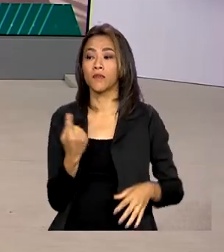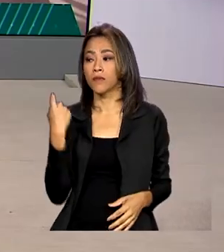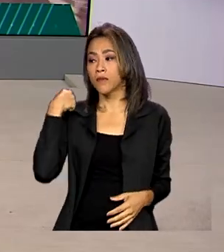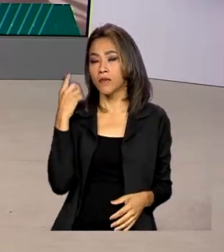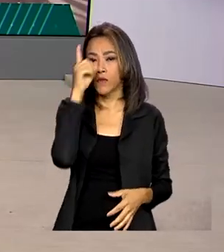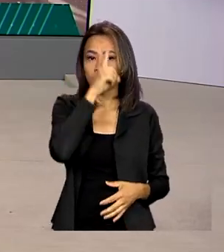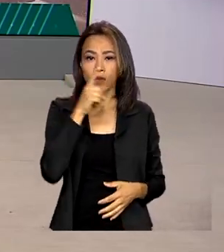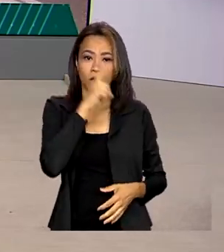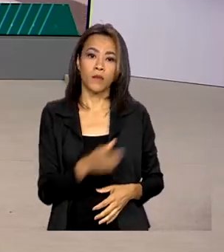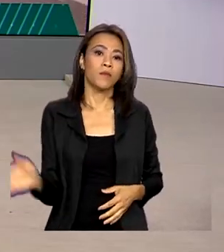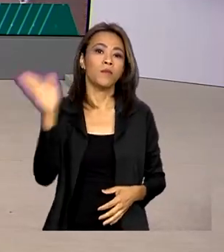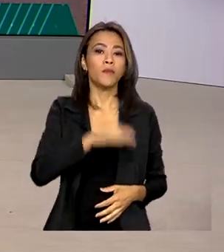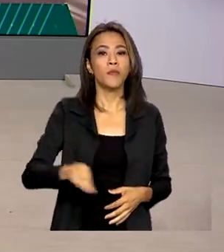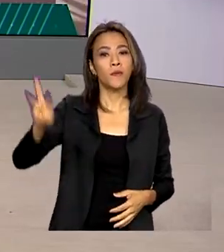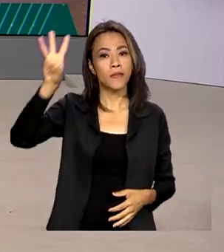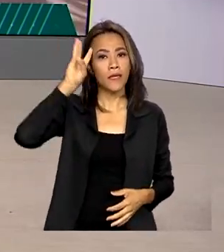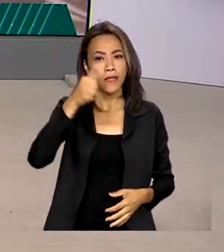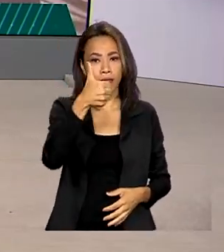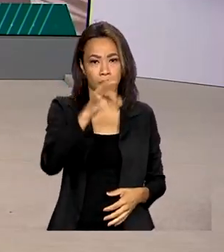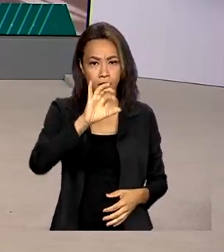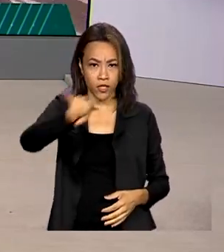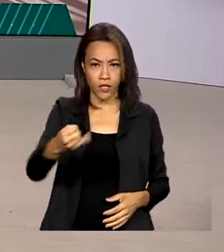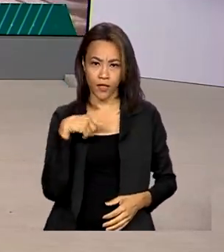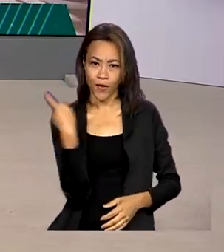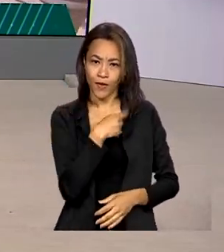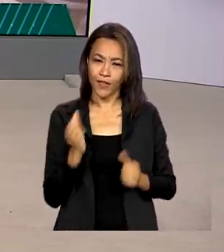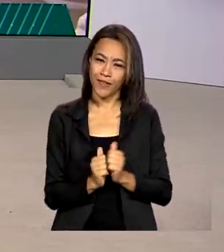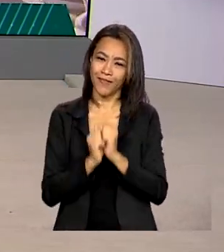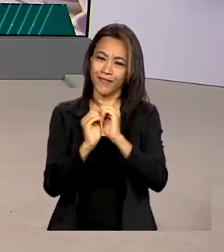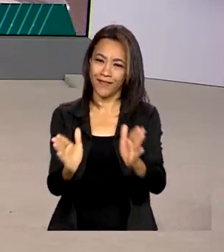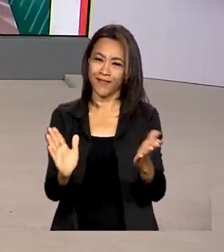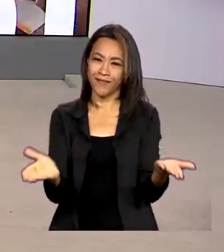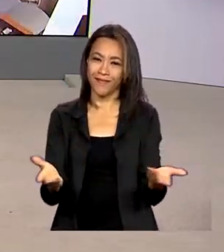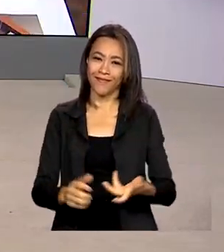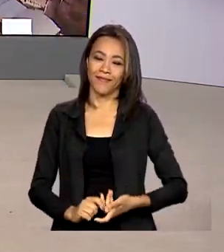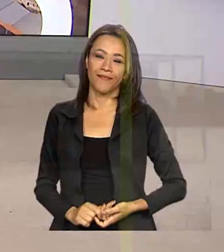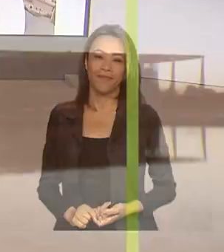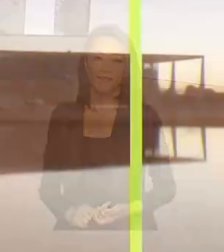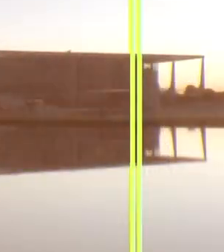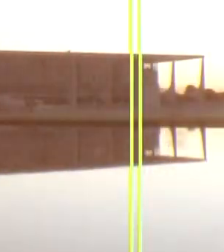Terça-feira, 10 de janeiro, o Brasil em Dia já está no ar.